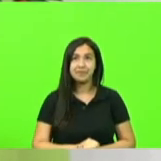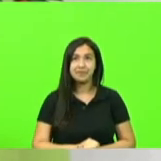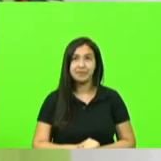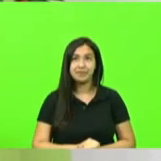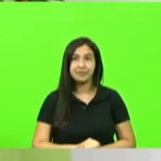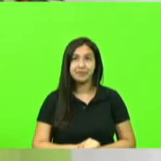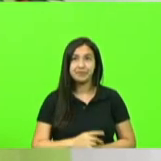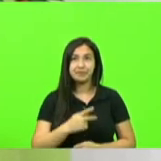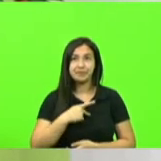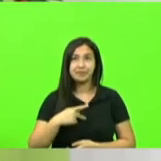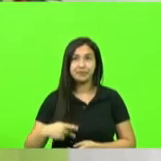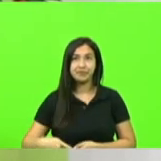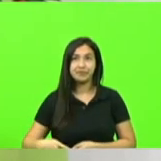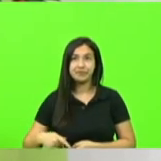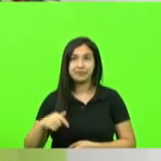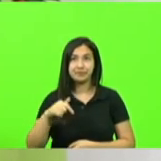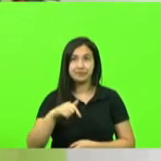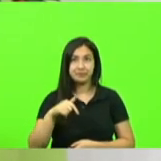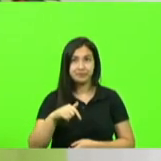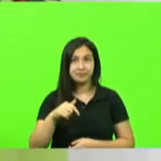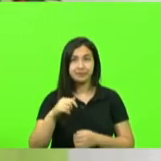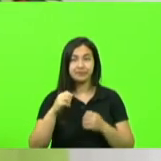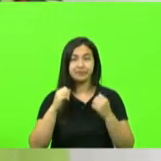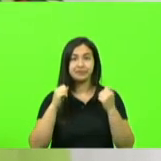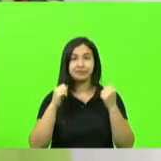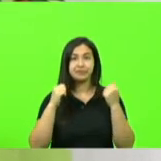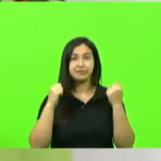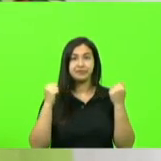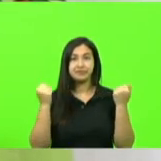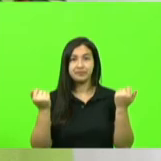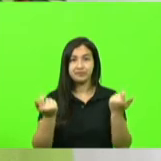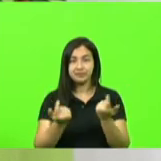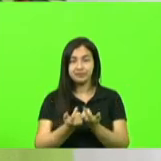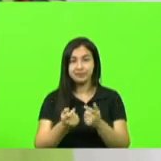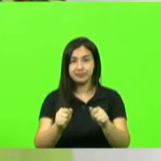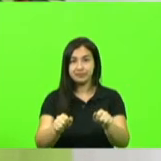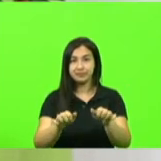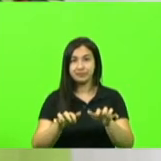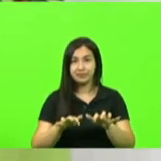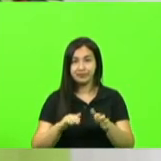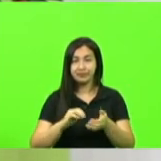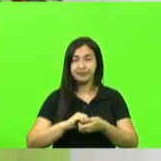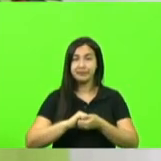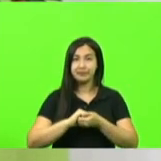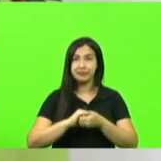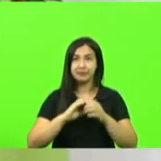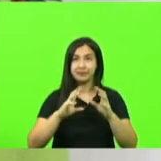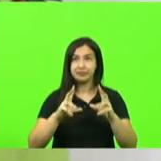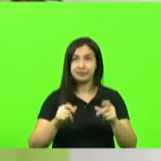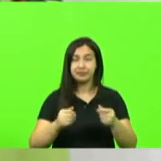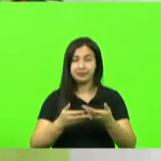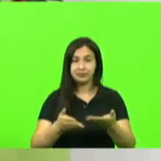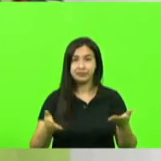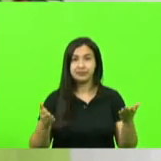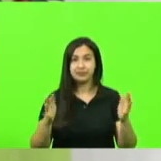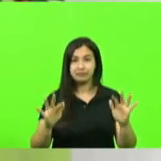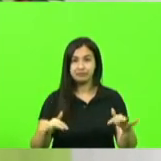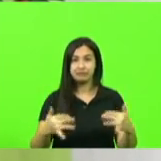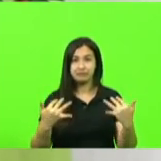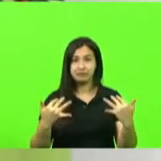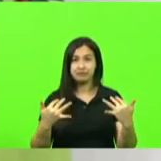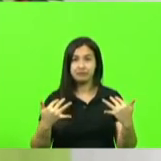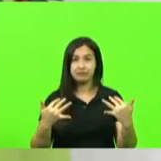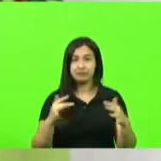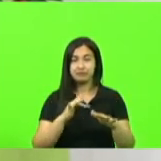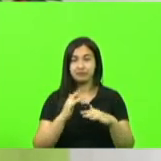presidindo essa nossa sessão ordinária cumprimento a todos que estão nos assistindo nos